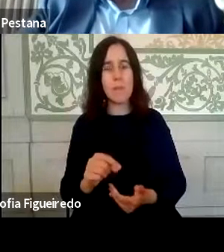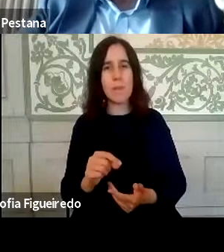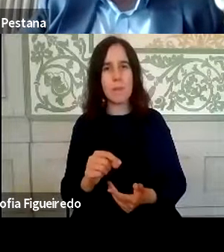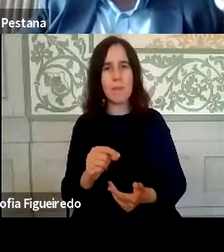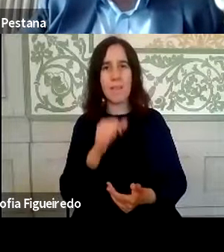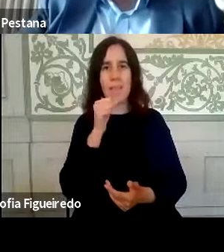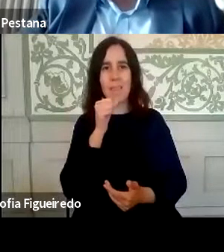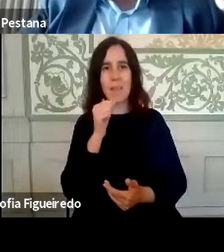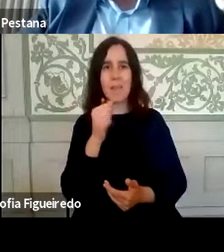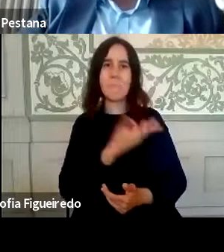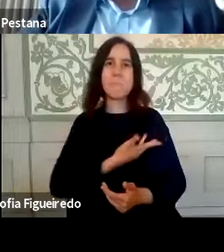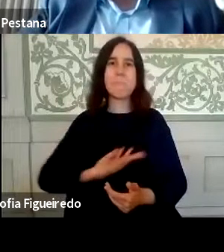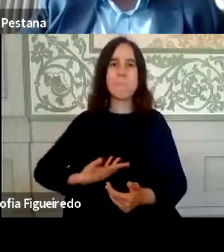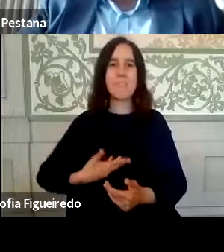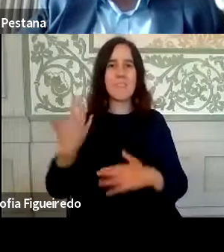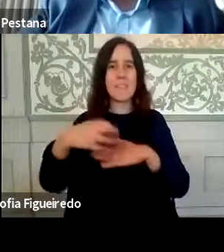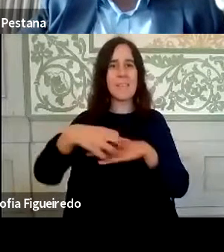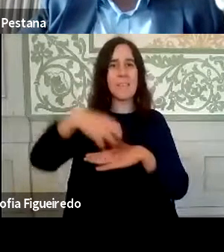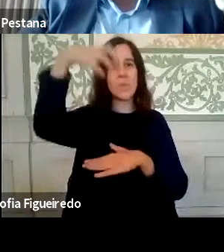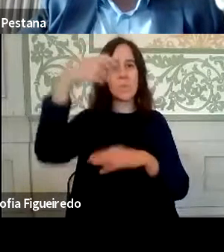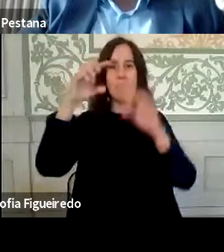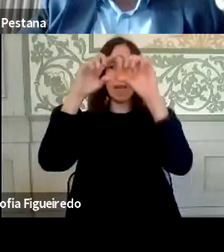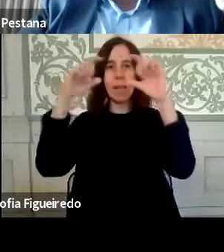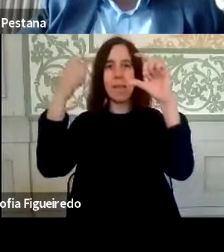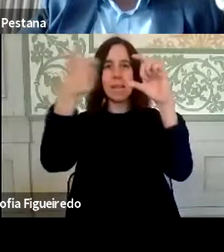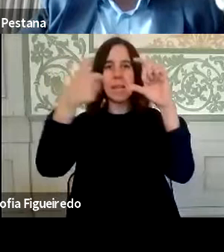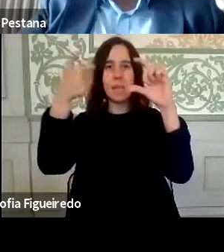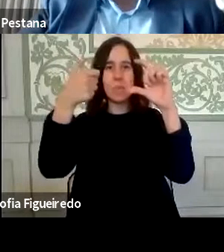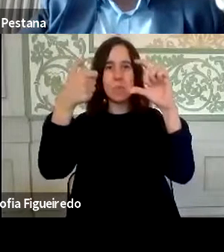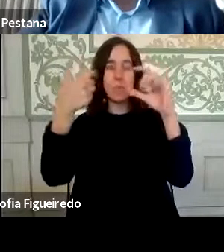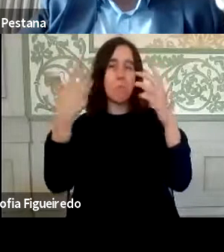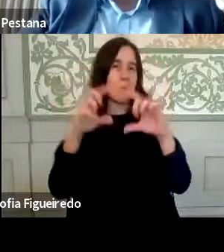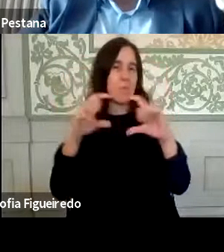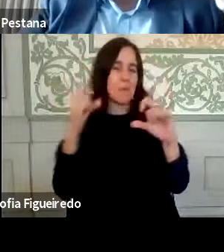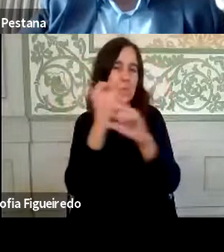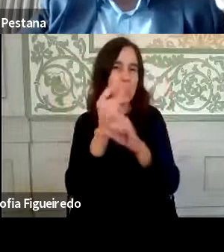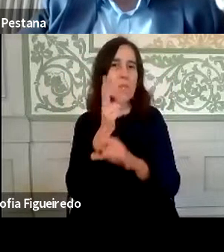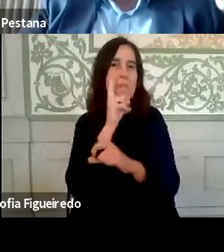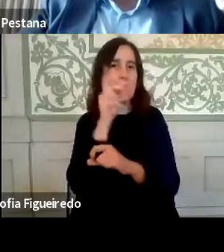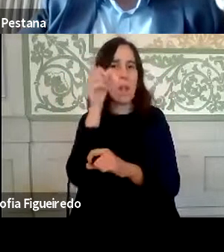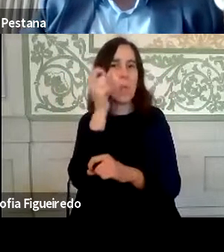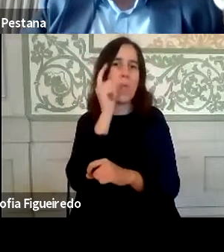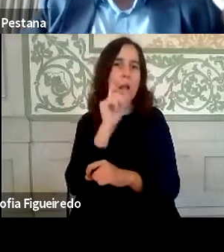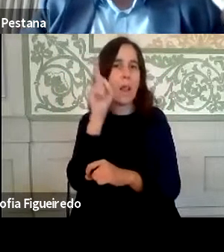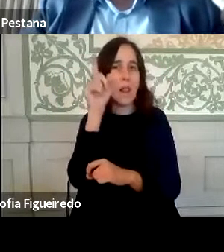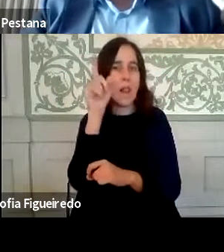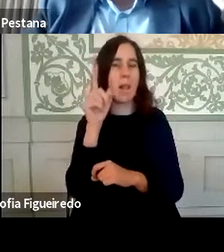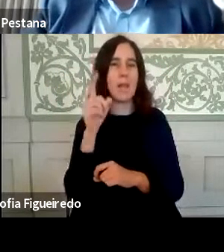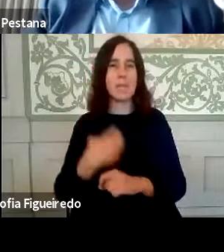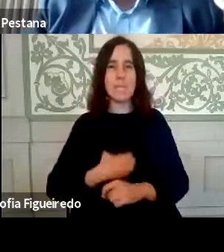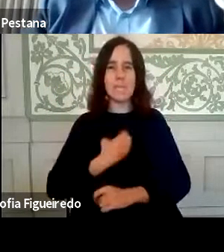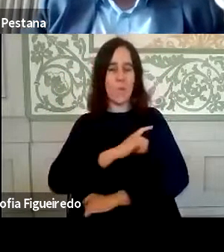que nós temos clássica nos edifícios, onde no quinto andar pode ser outro andar. estará um diretor ou uma diretora a sentir-se